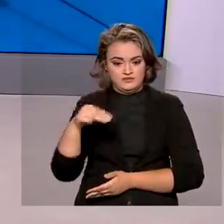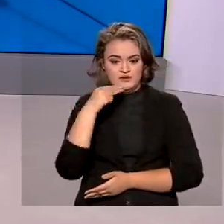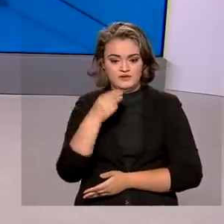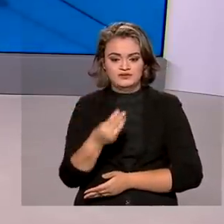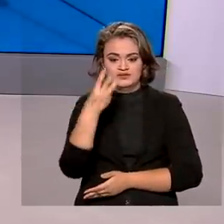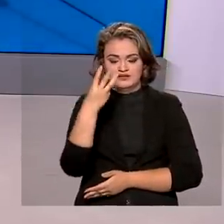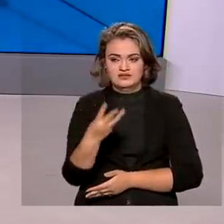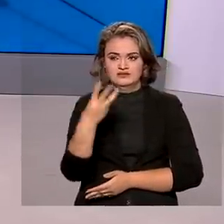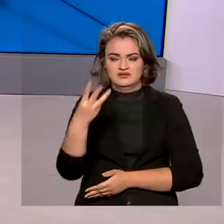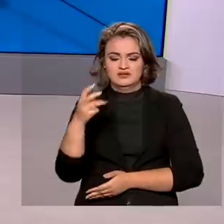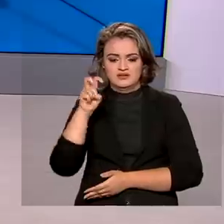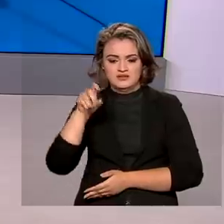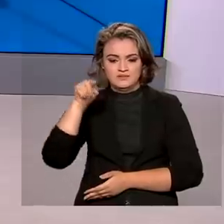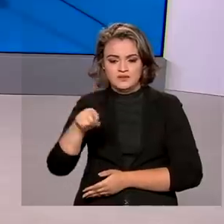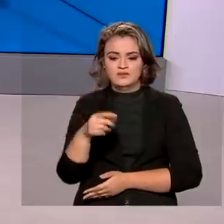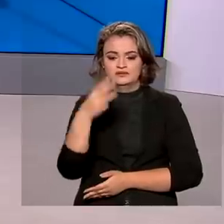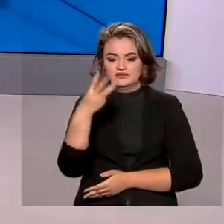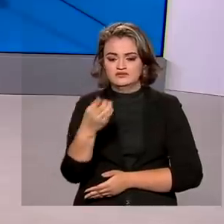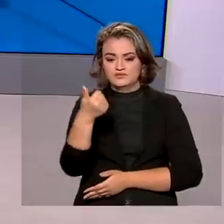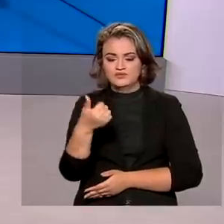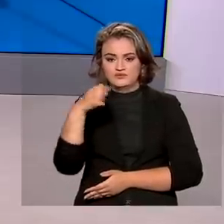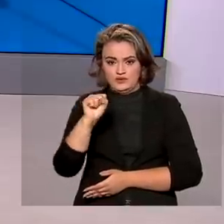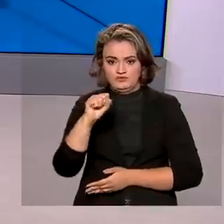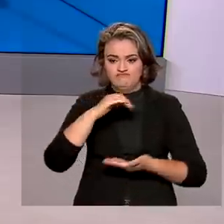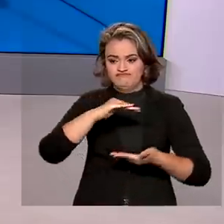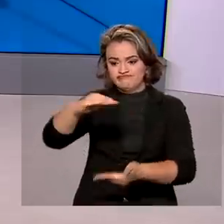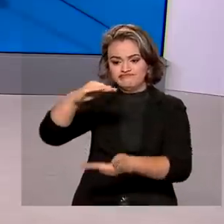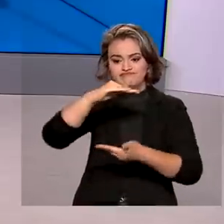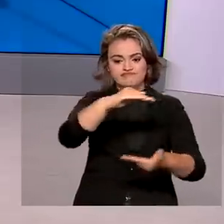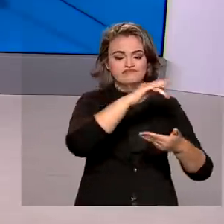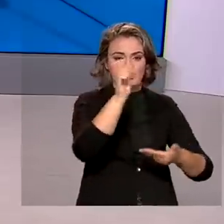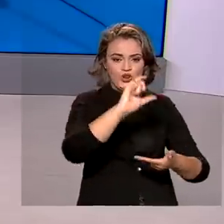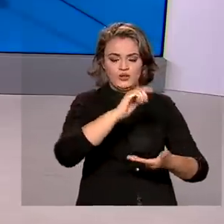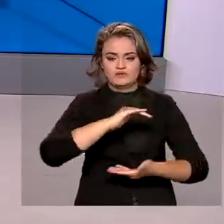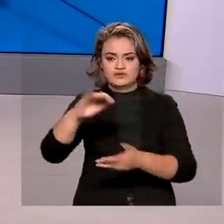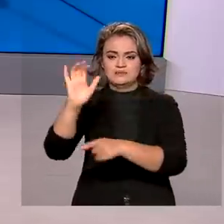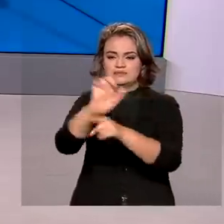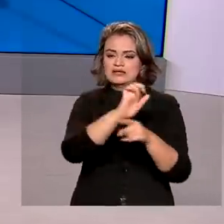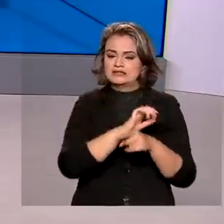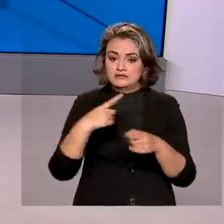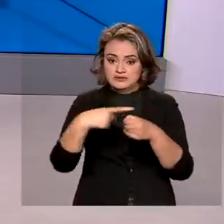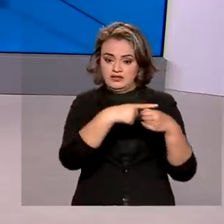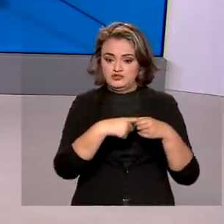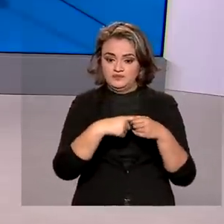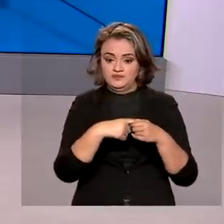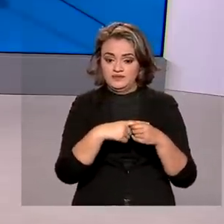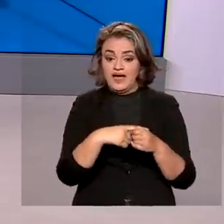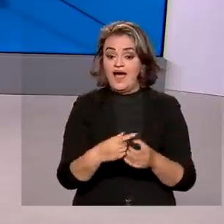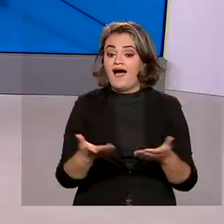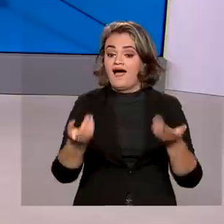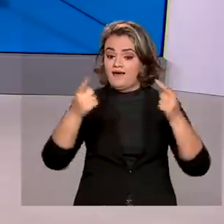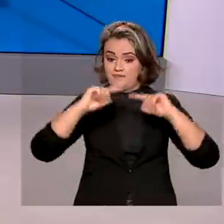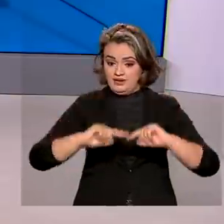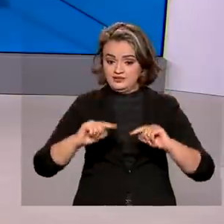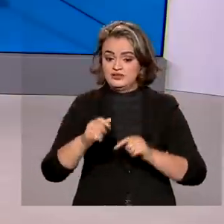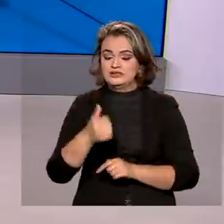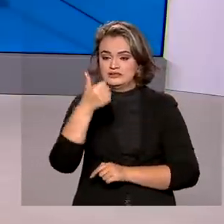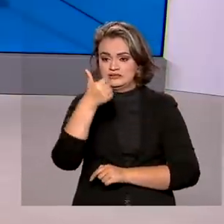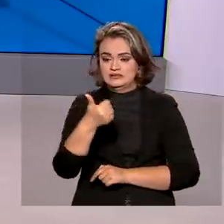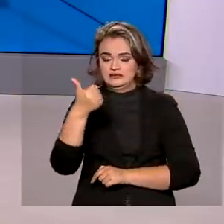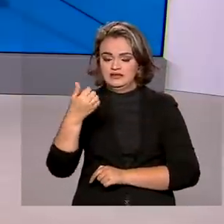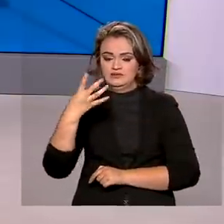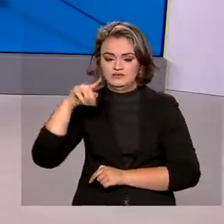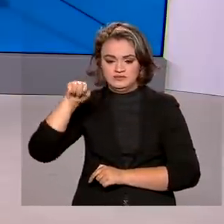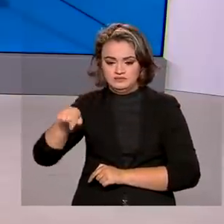milhões, 335 mil, 318 doses de vacinas aí a estados e municípios. Dessas doses, 114